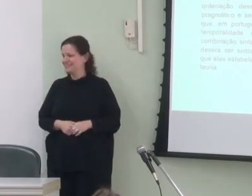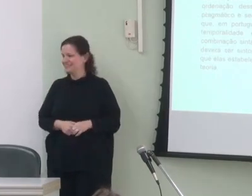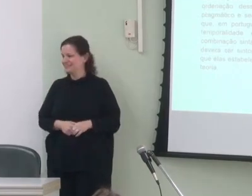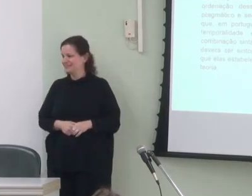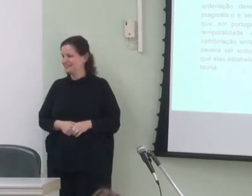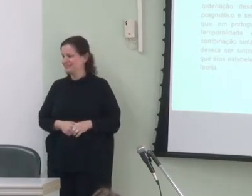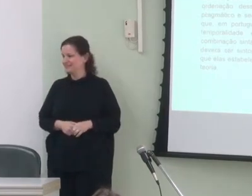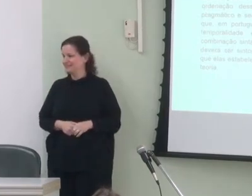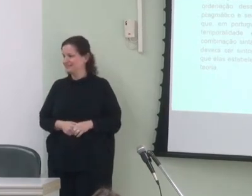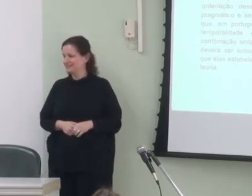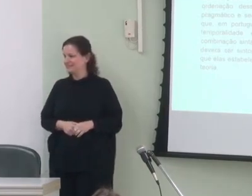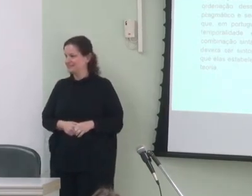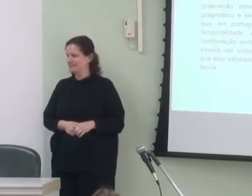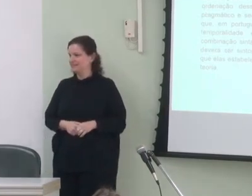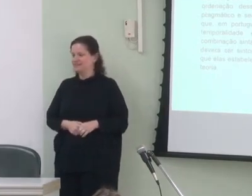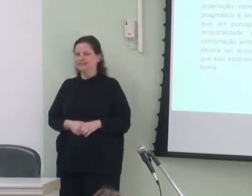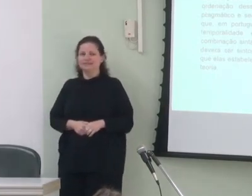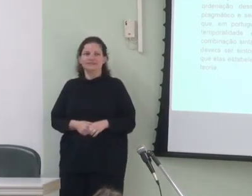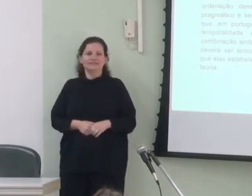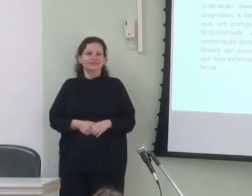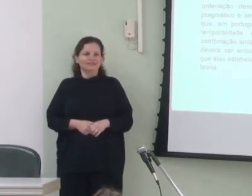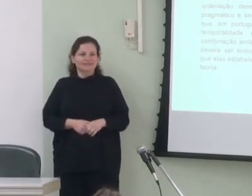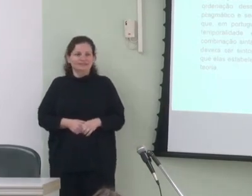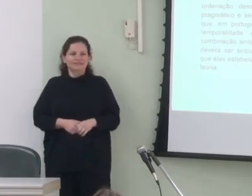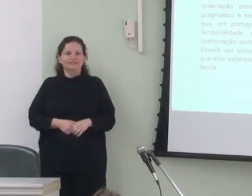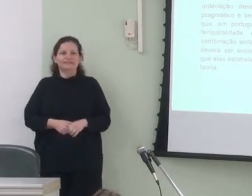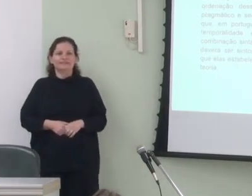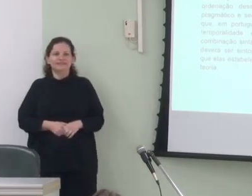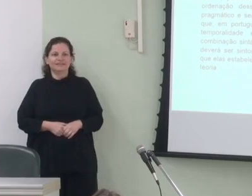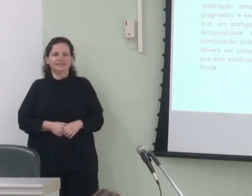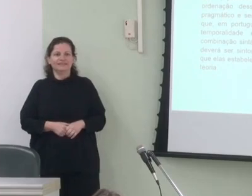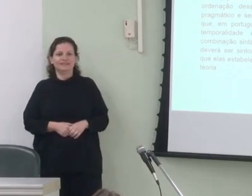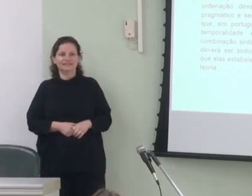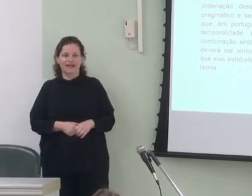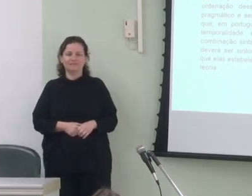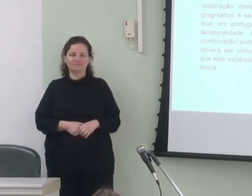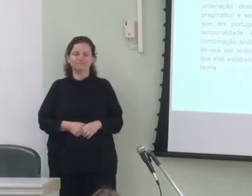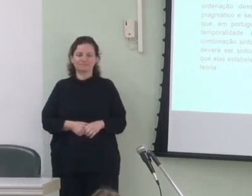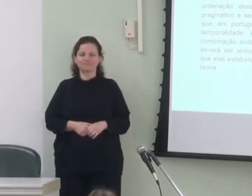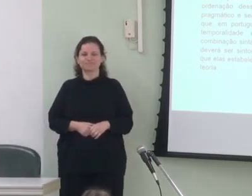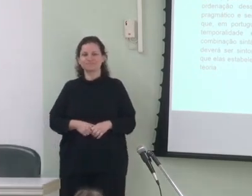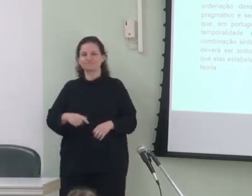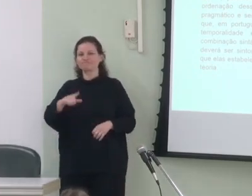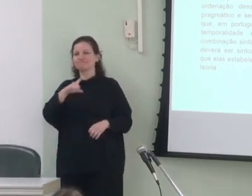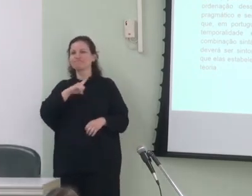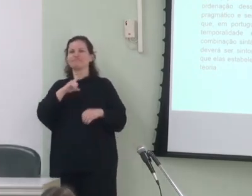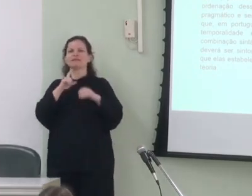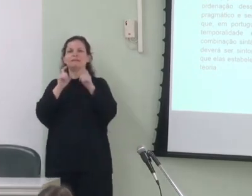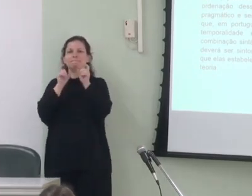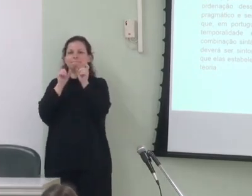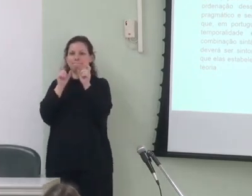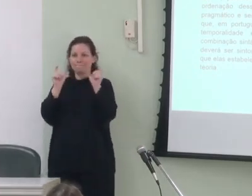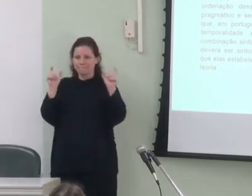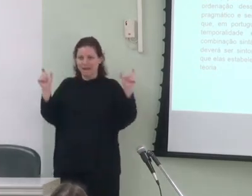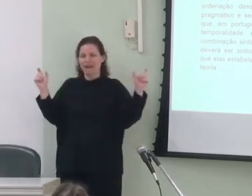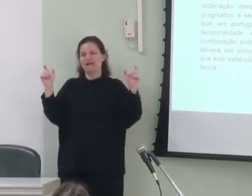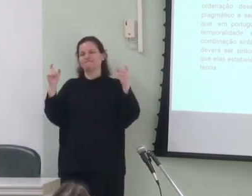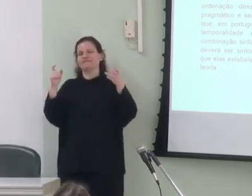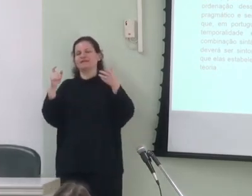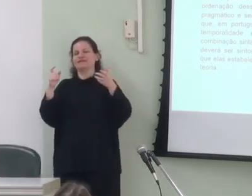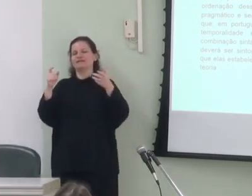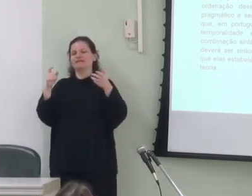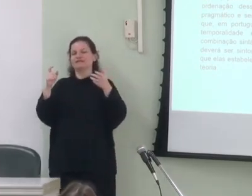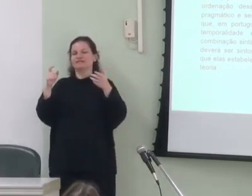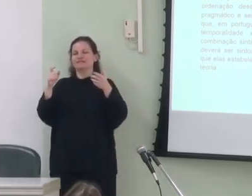Quando expressas por unidades morfossintáticas de mesmo estatuto, isto é, palavra e palavra, clítico e clítico, morfema e